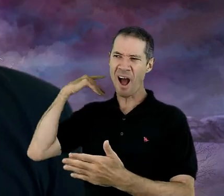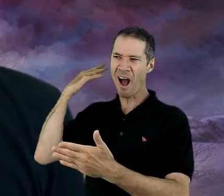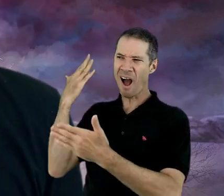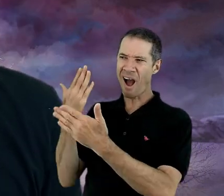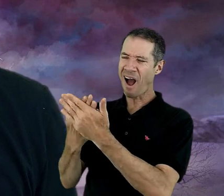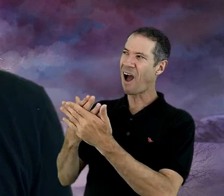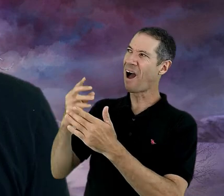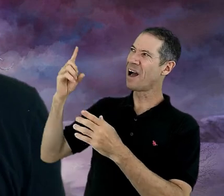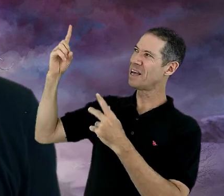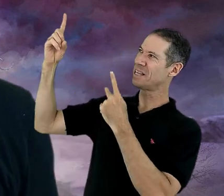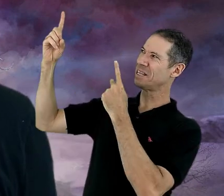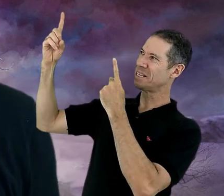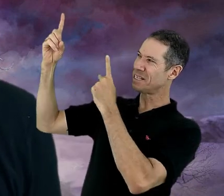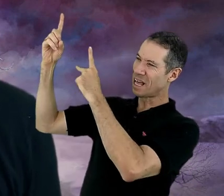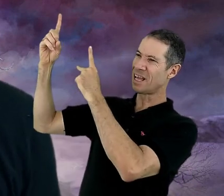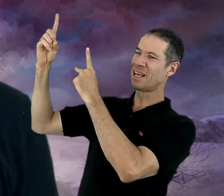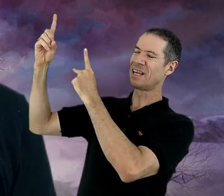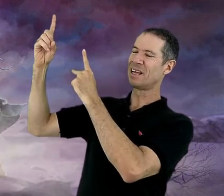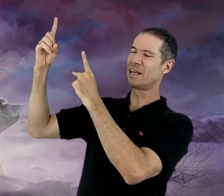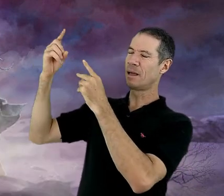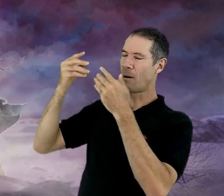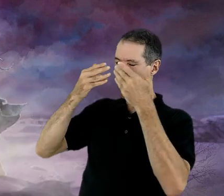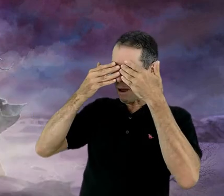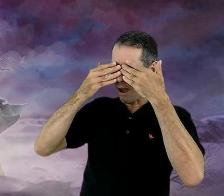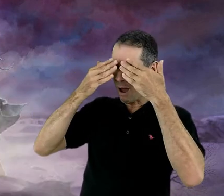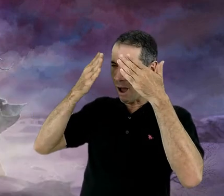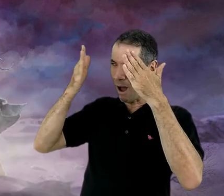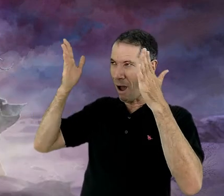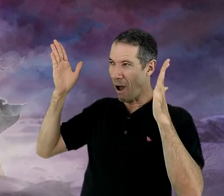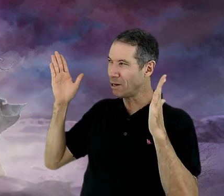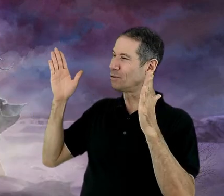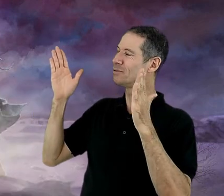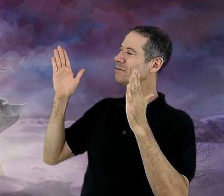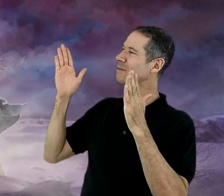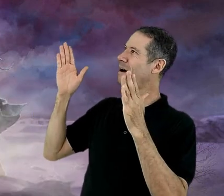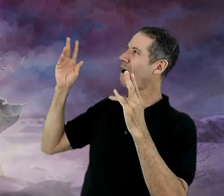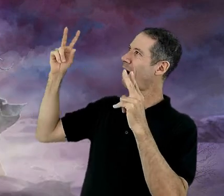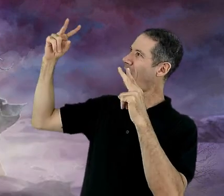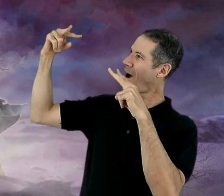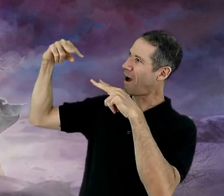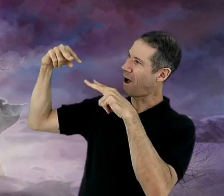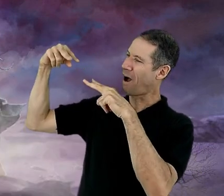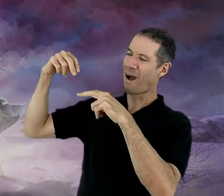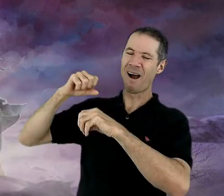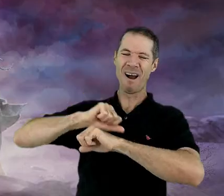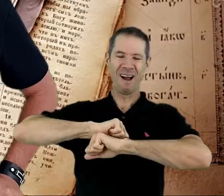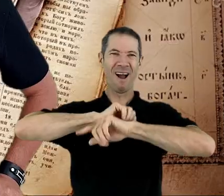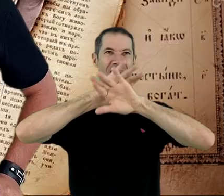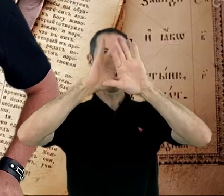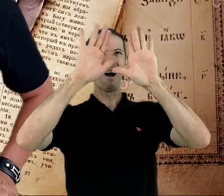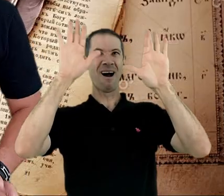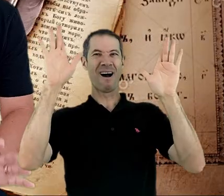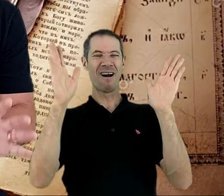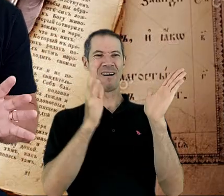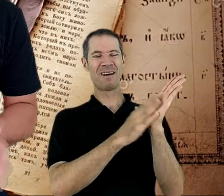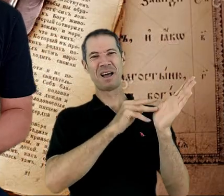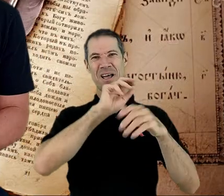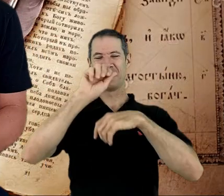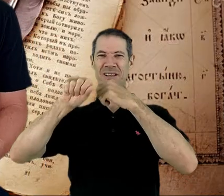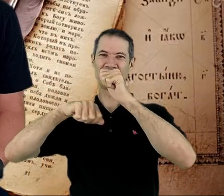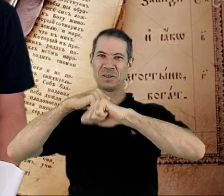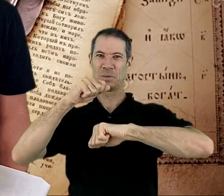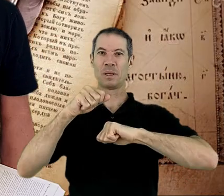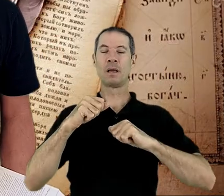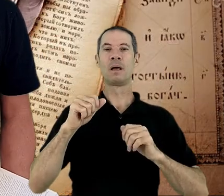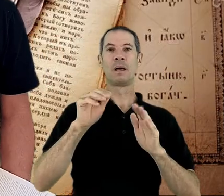Mas agora, com os meus olhos te viram. Aleluia. Glória a Deus. O livro de